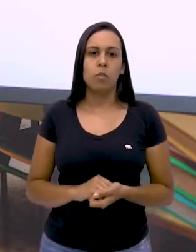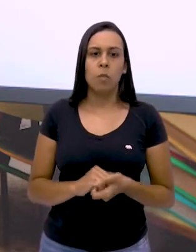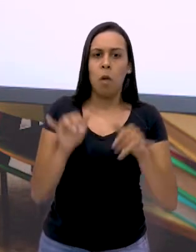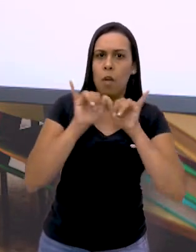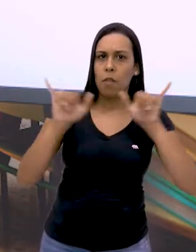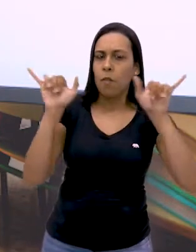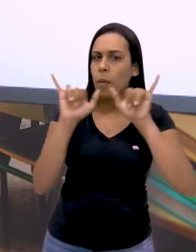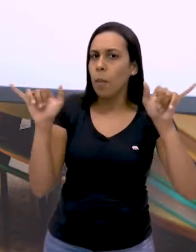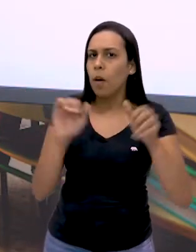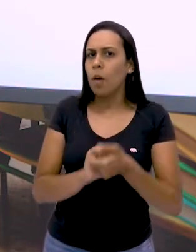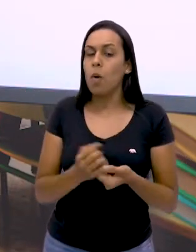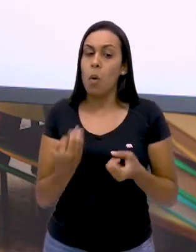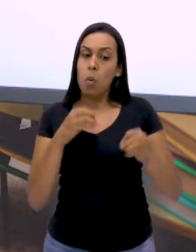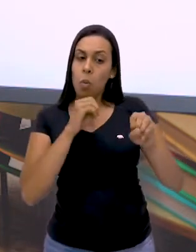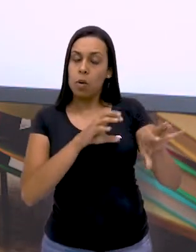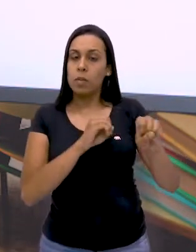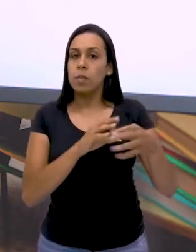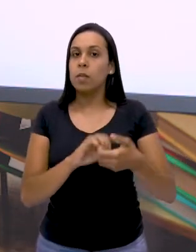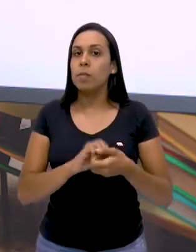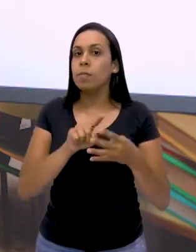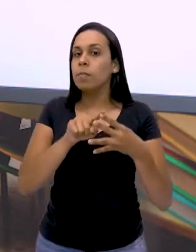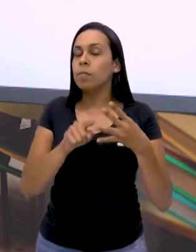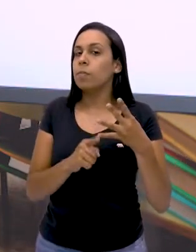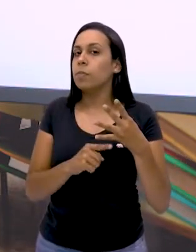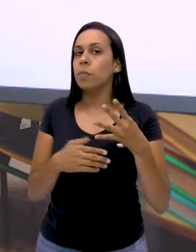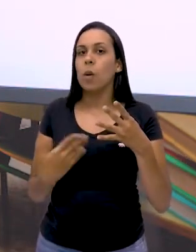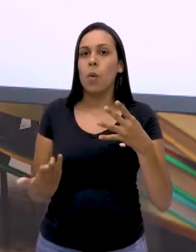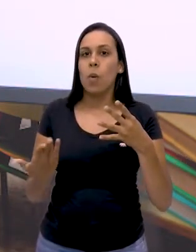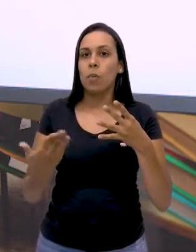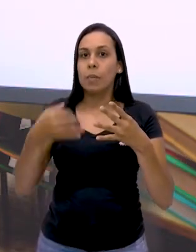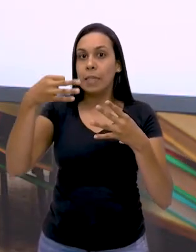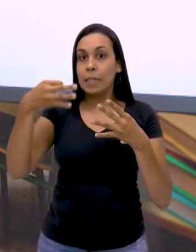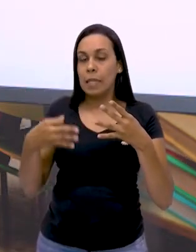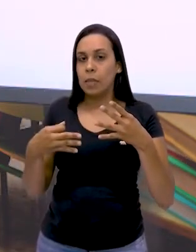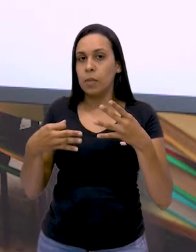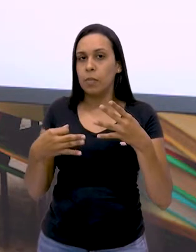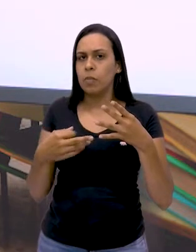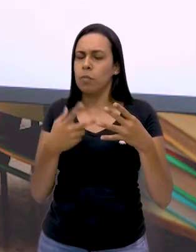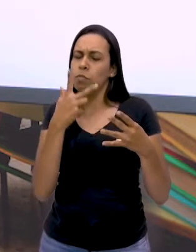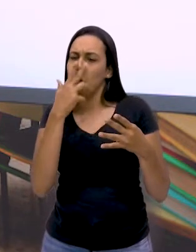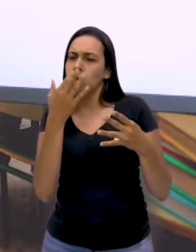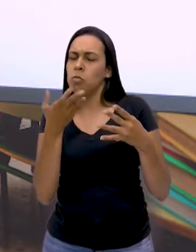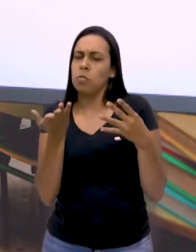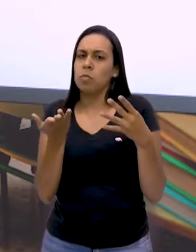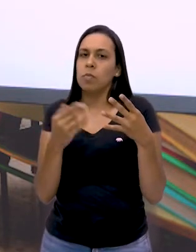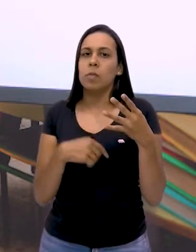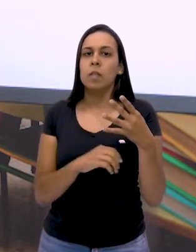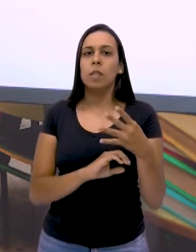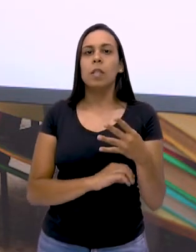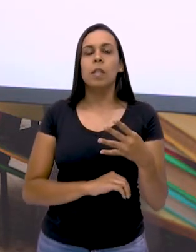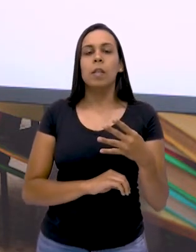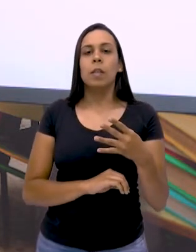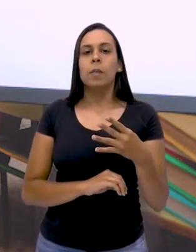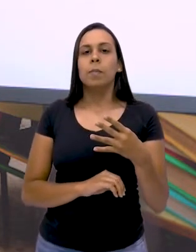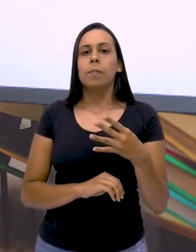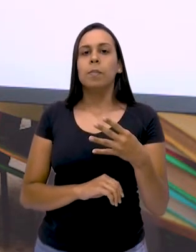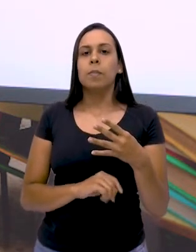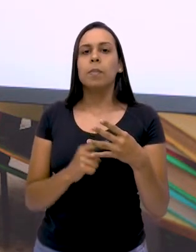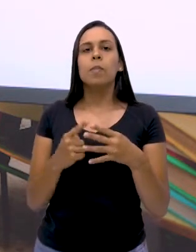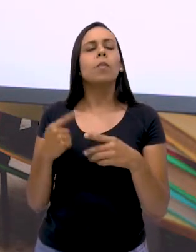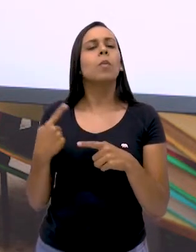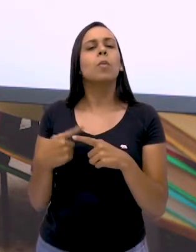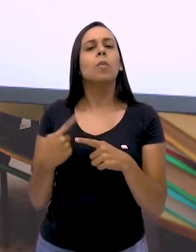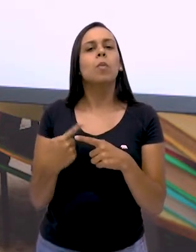notícia? Ensinar algo? E aí, qual dessas opções aqui vocês acham para que serve